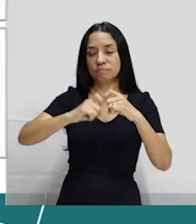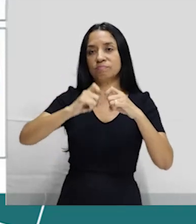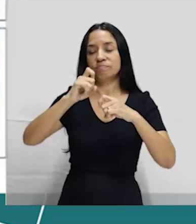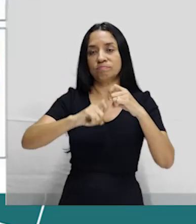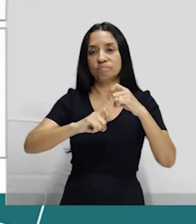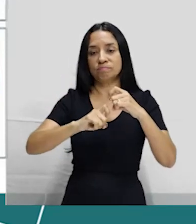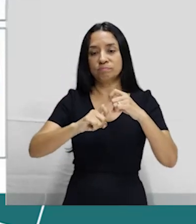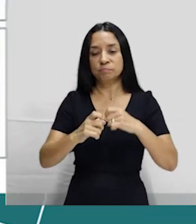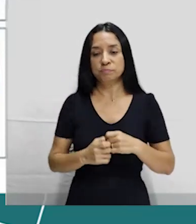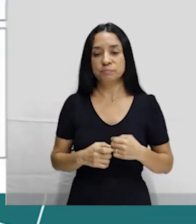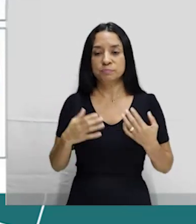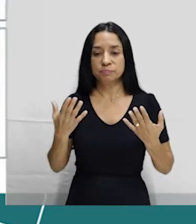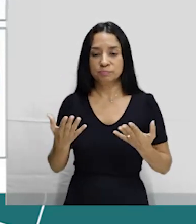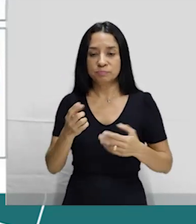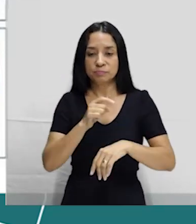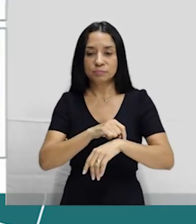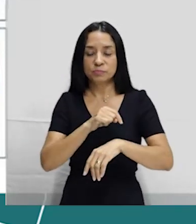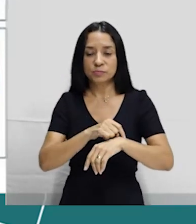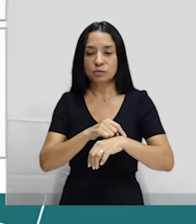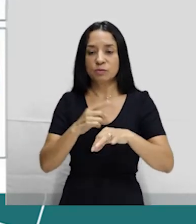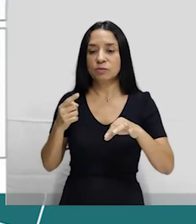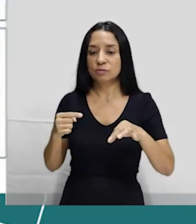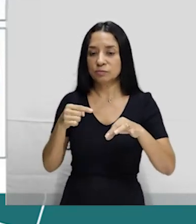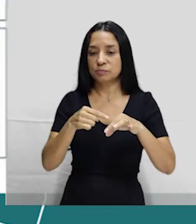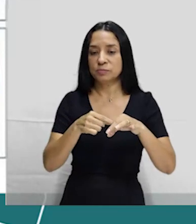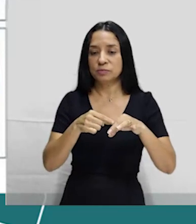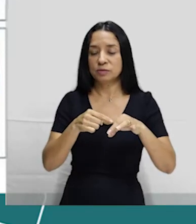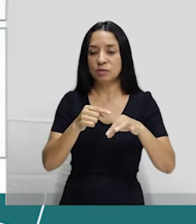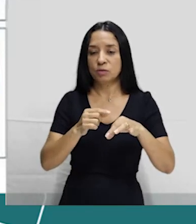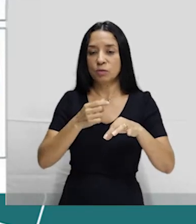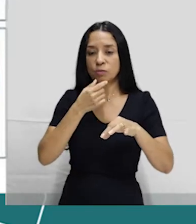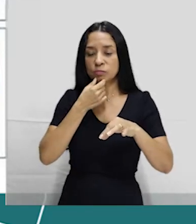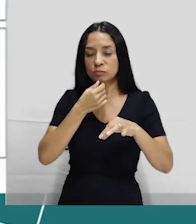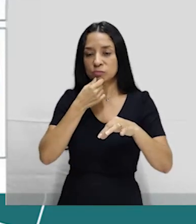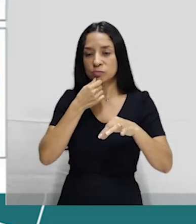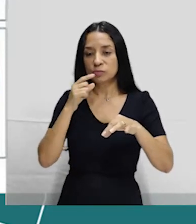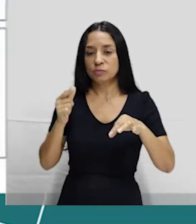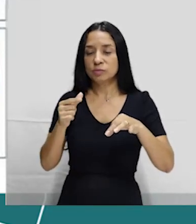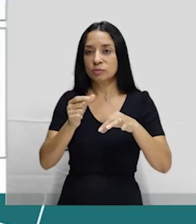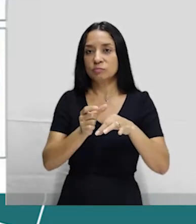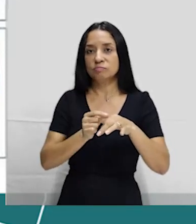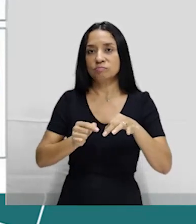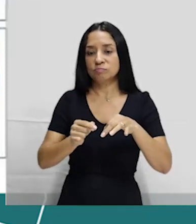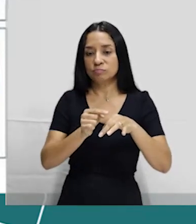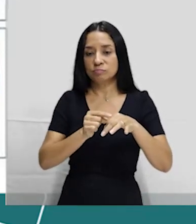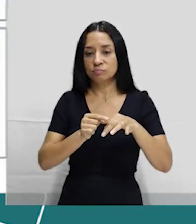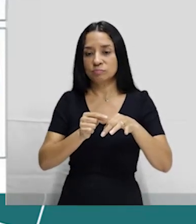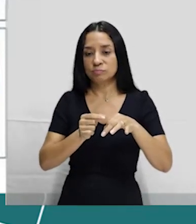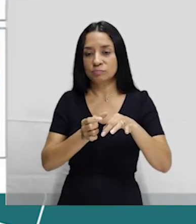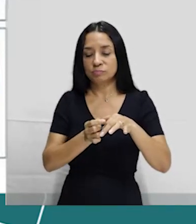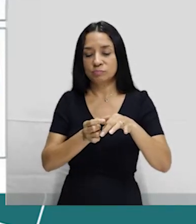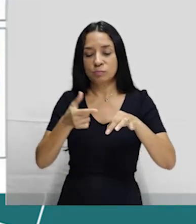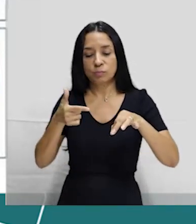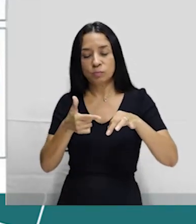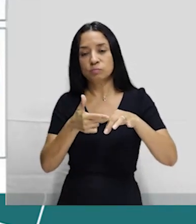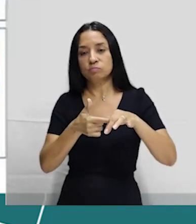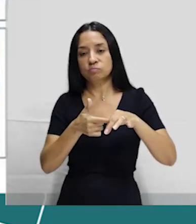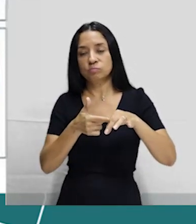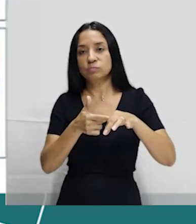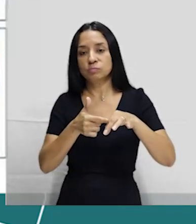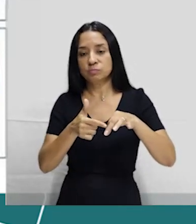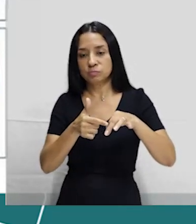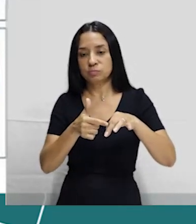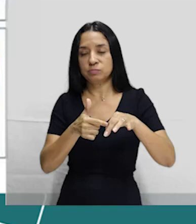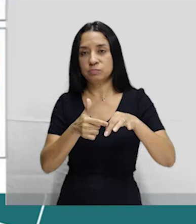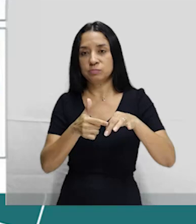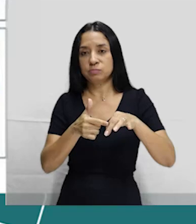tá? E aí, na hora da penetração, o homem vai colocar, ele vai inserir o seu pênis dentro da